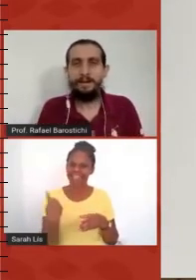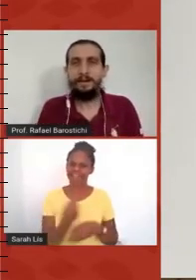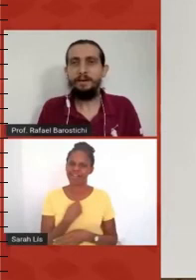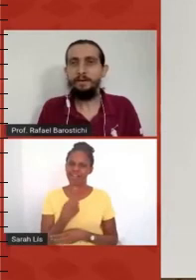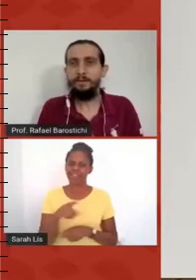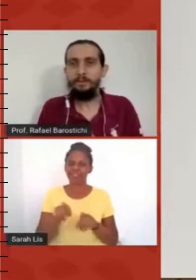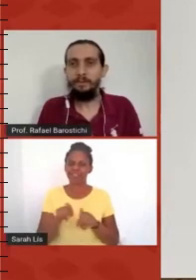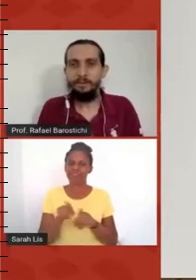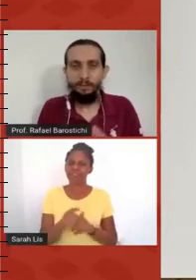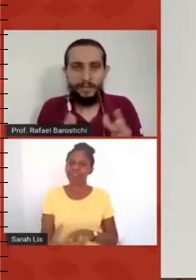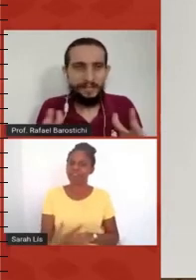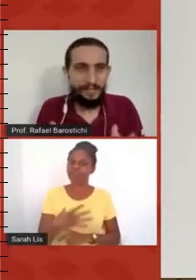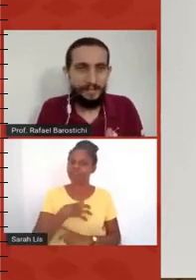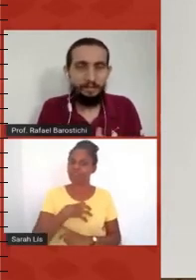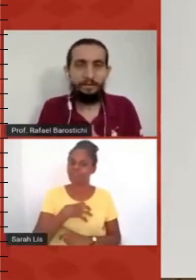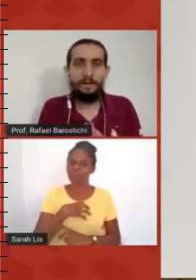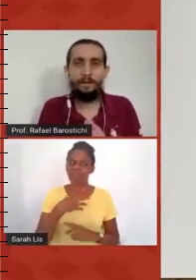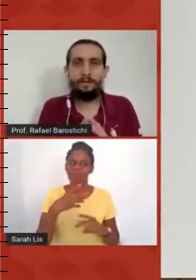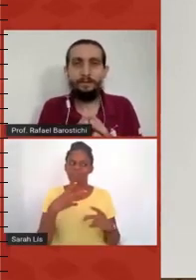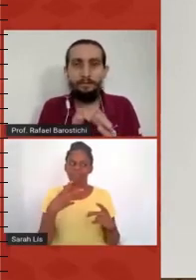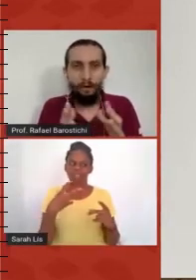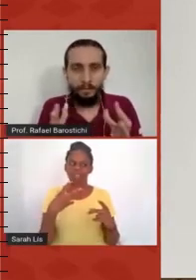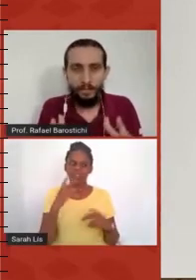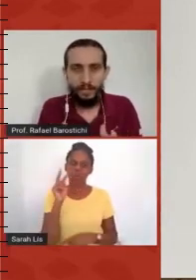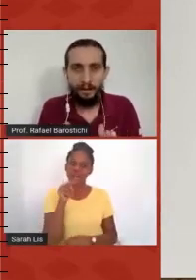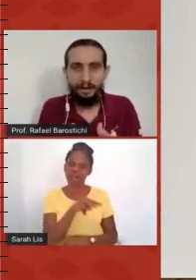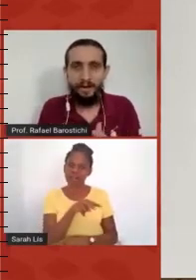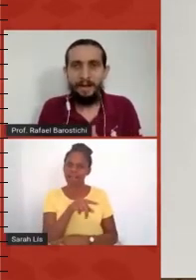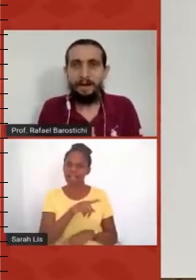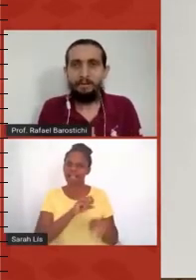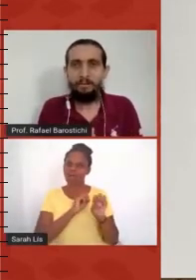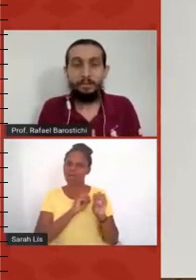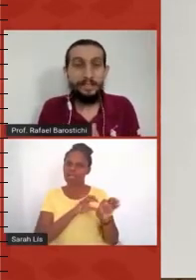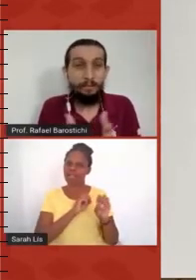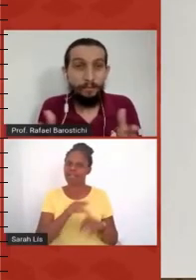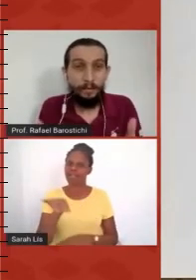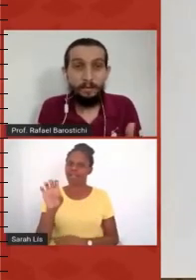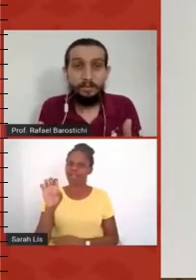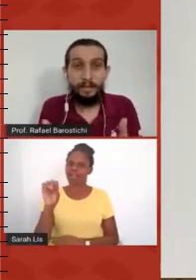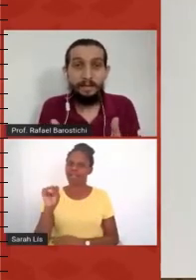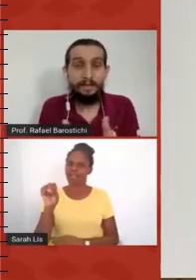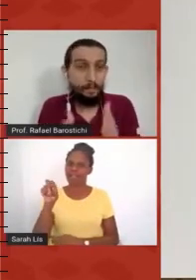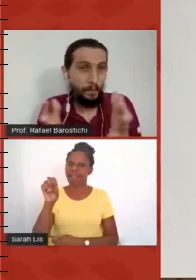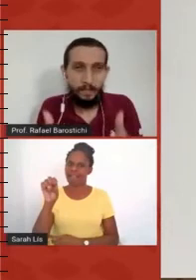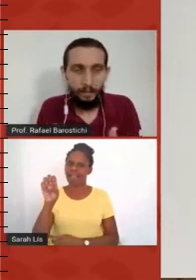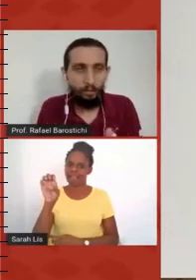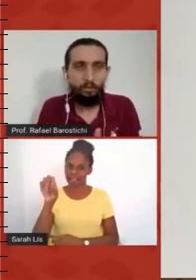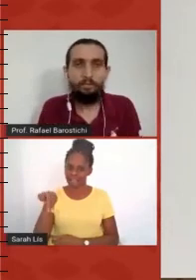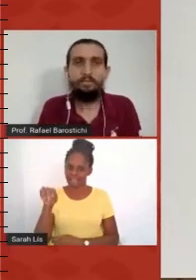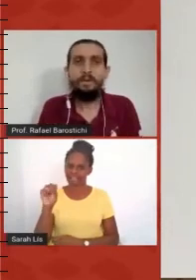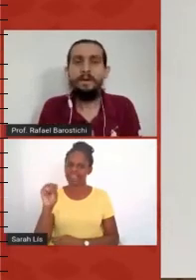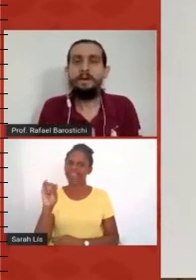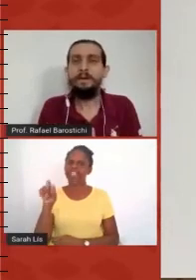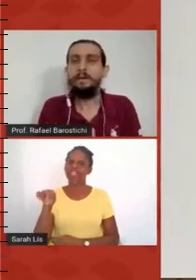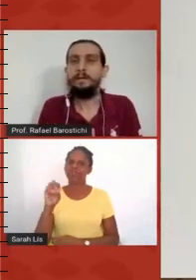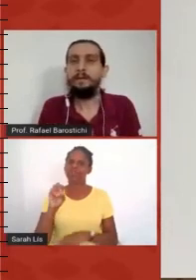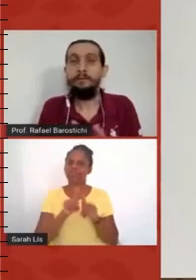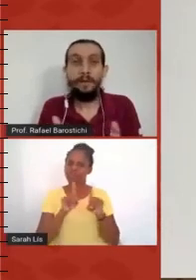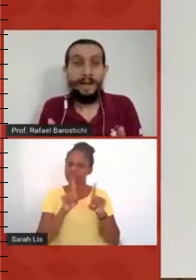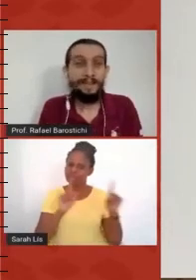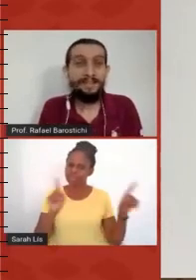encarar o ensino com a nossa forma de encarar os desafios que a disciplina de cálculo 1